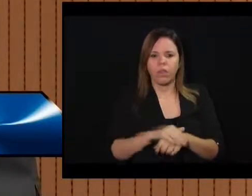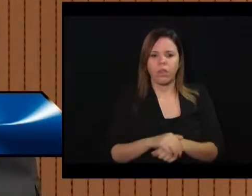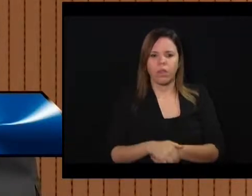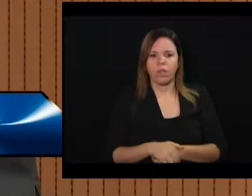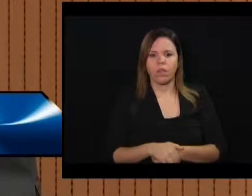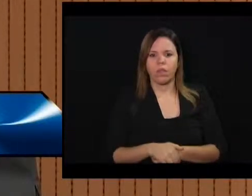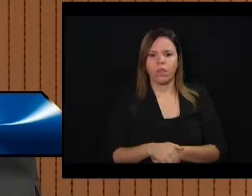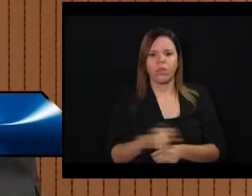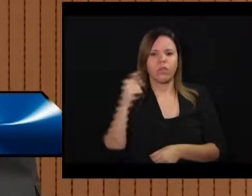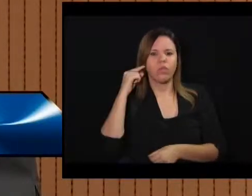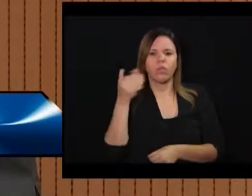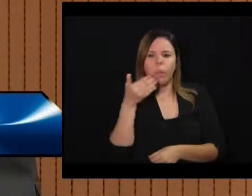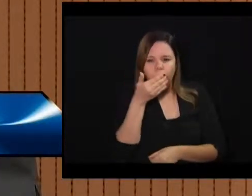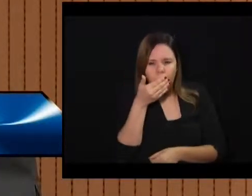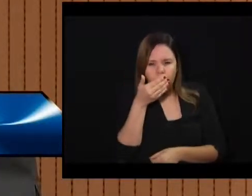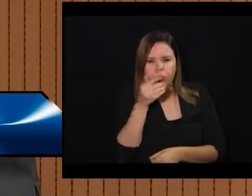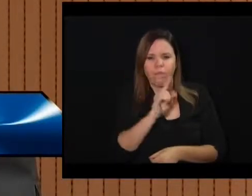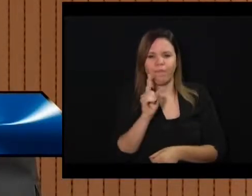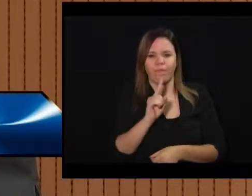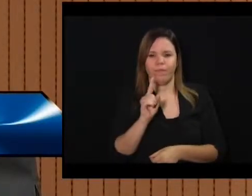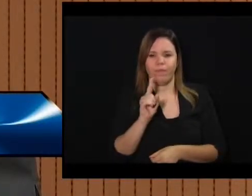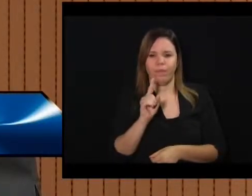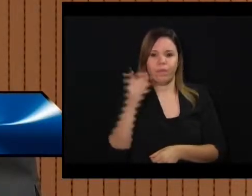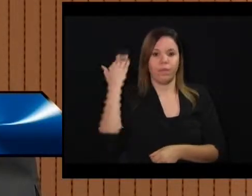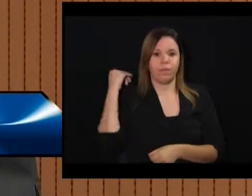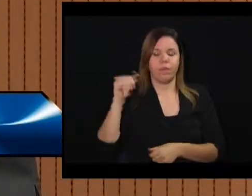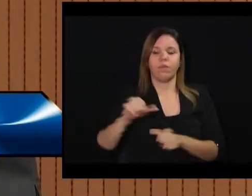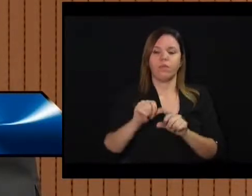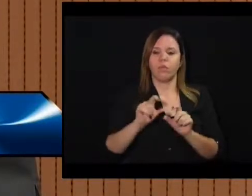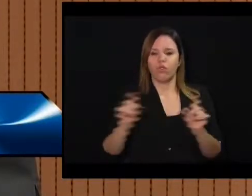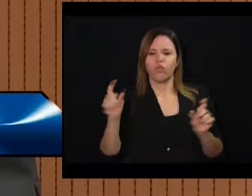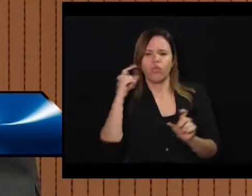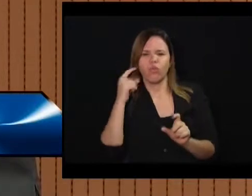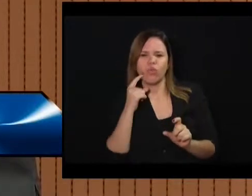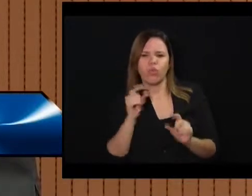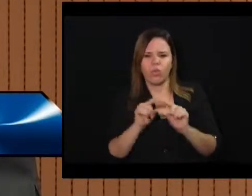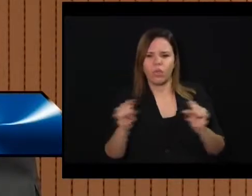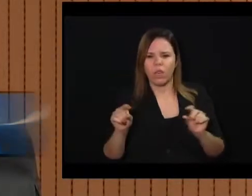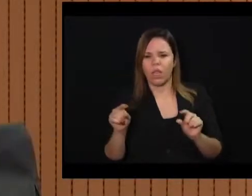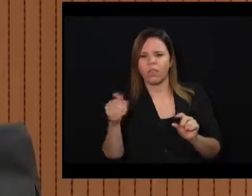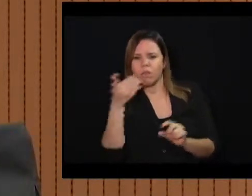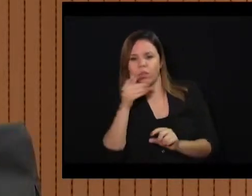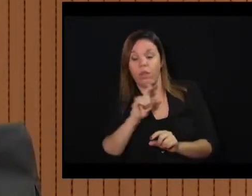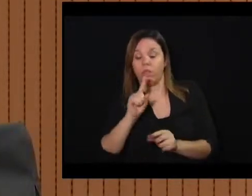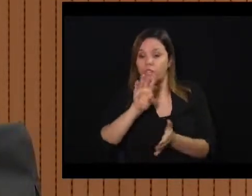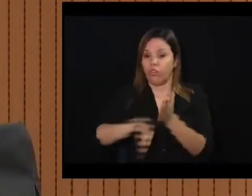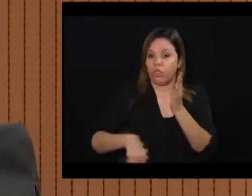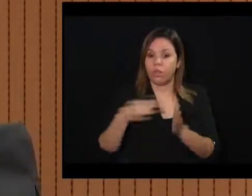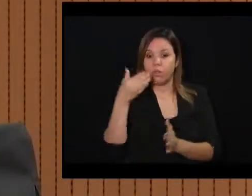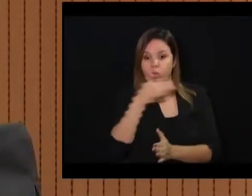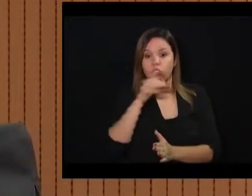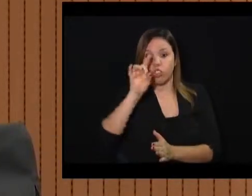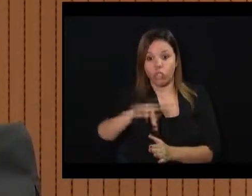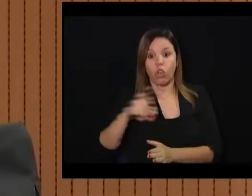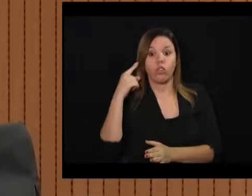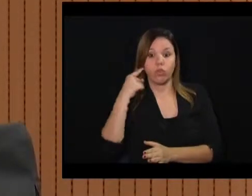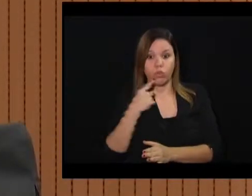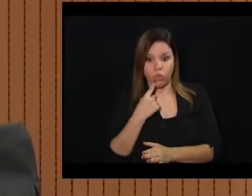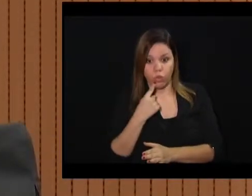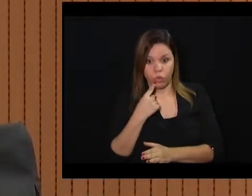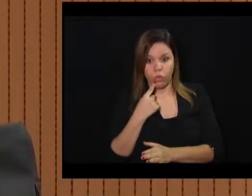surdo mudo. Antigamente usava a palavra surdo traço mudo, né, e o correto é surdo apenas. Então,